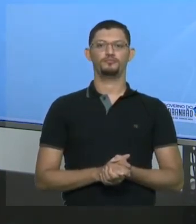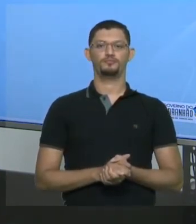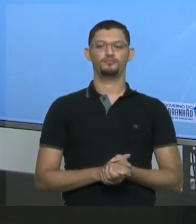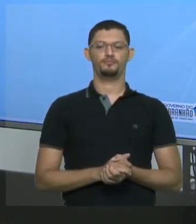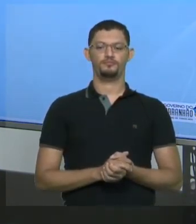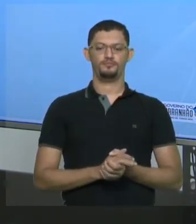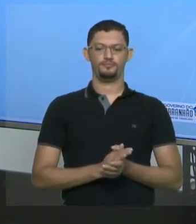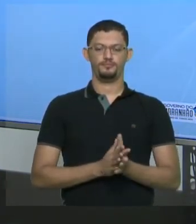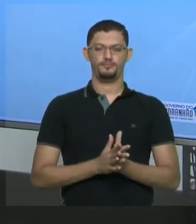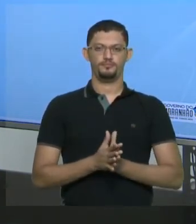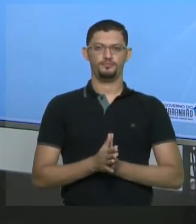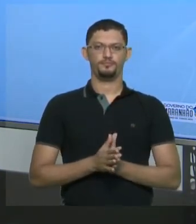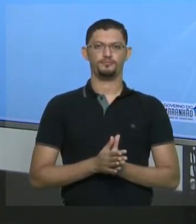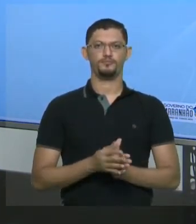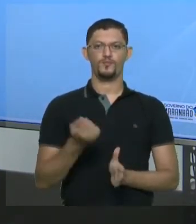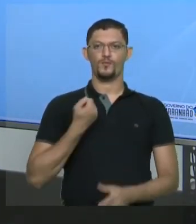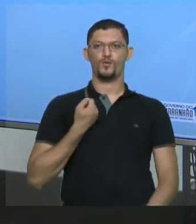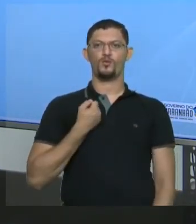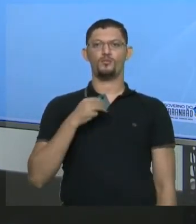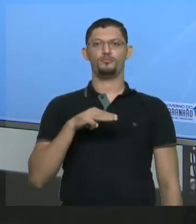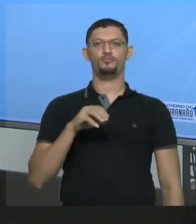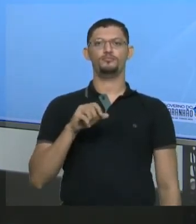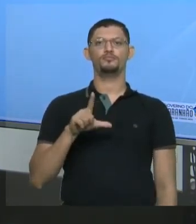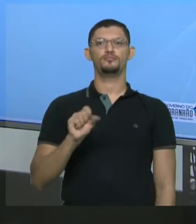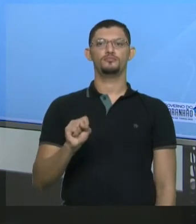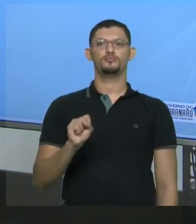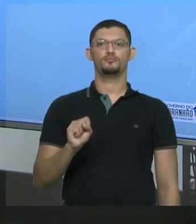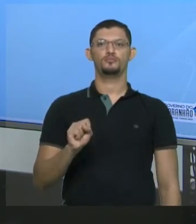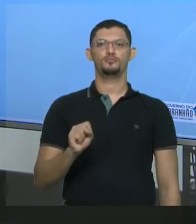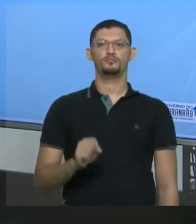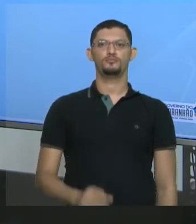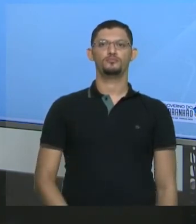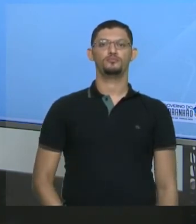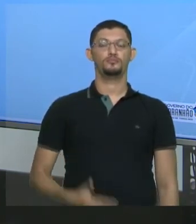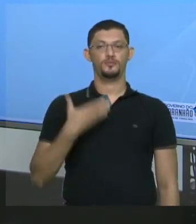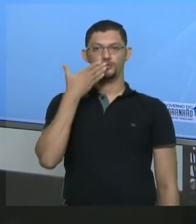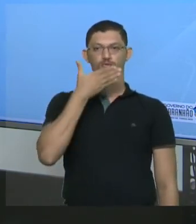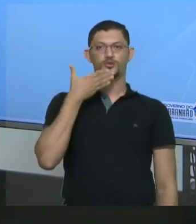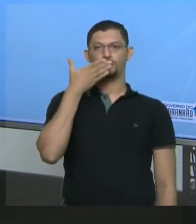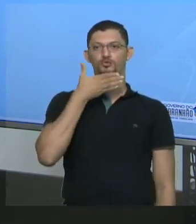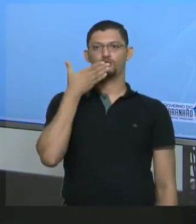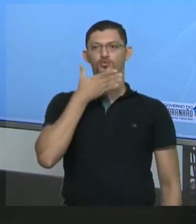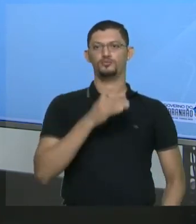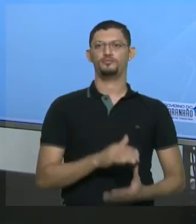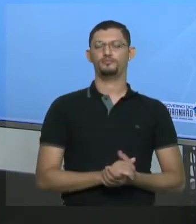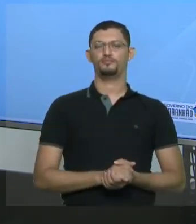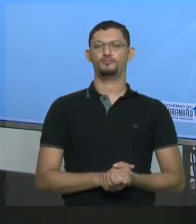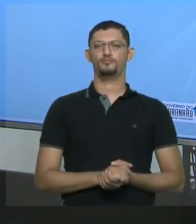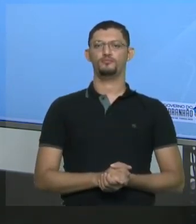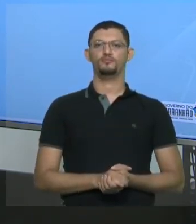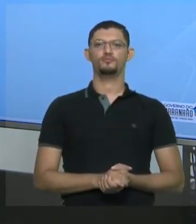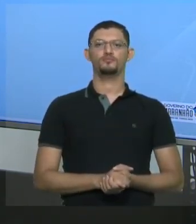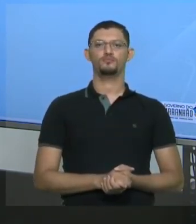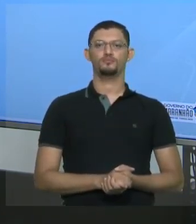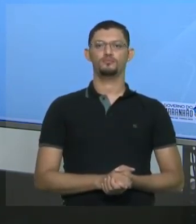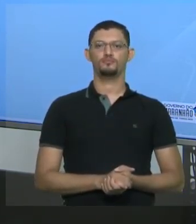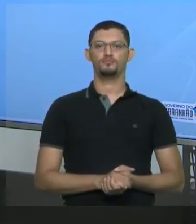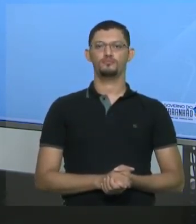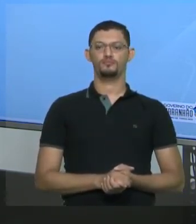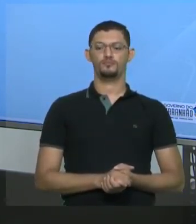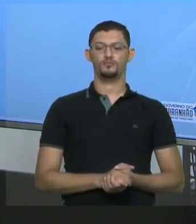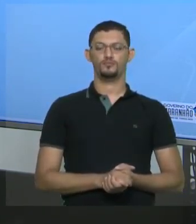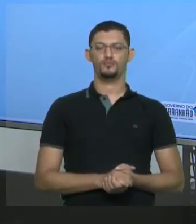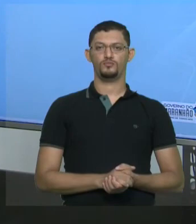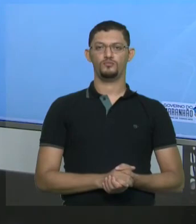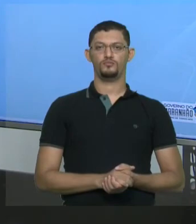o número de mols. O é o número de mols? É a massa que ele me deu pela massa molar. Ou a massa para